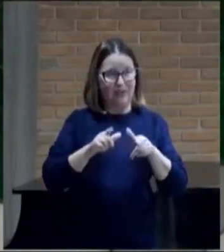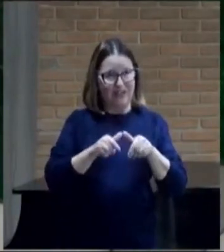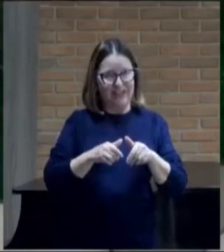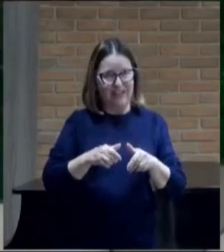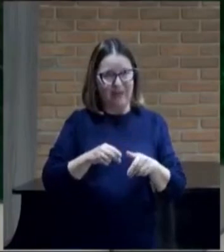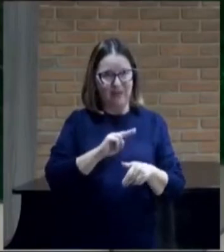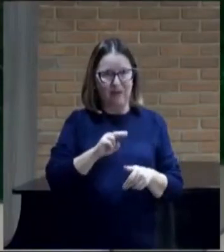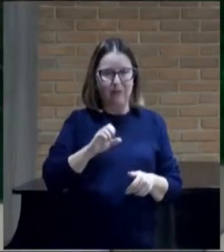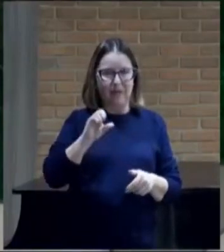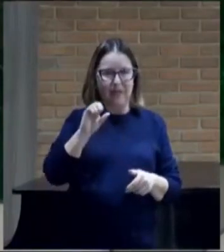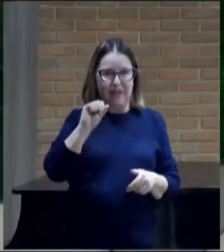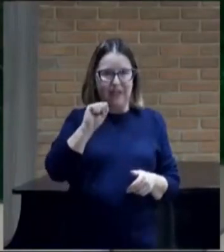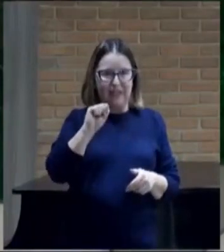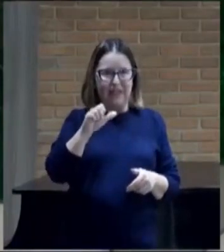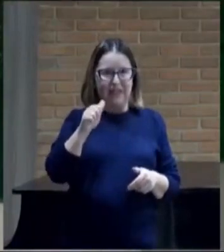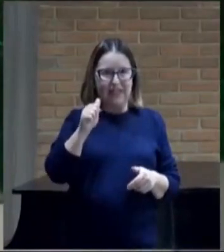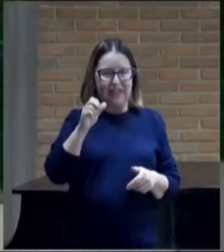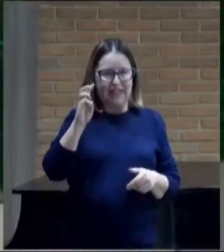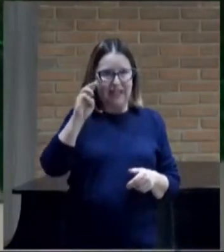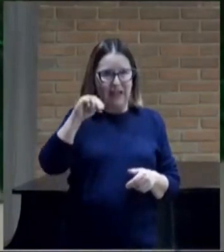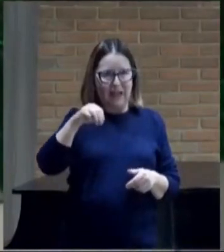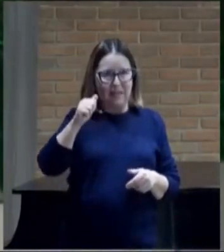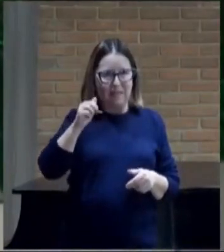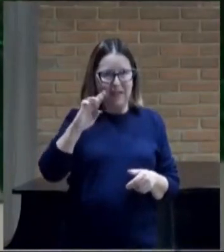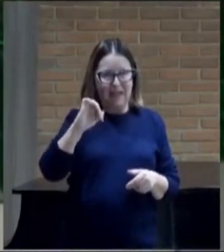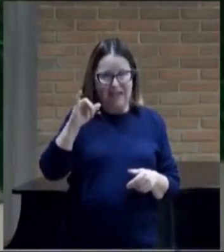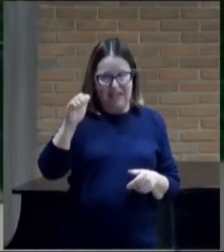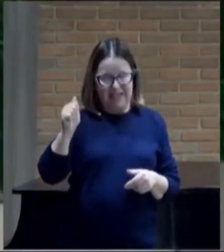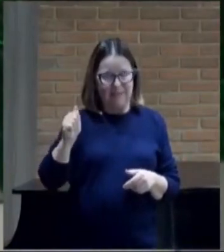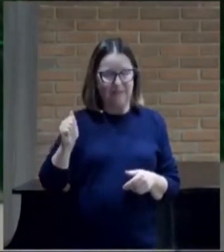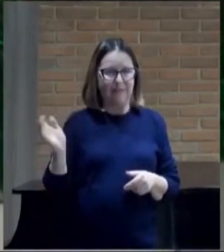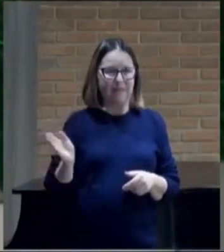capital de Judá, é Jerusalém.